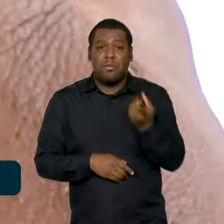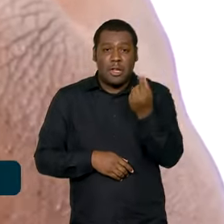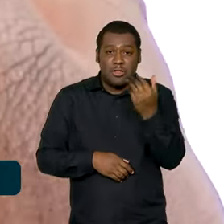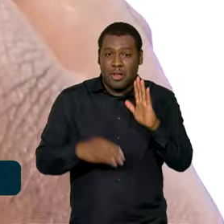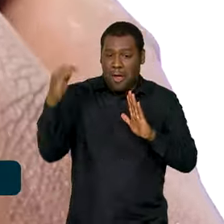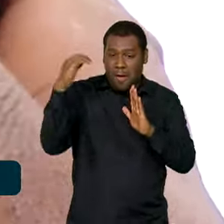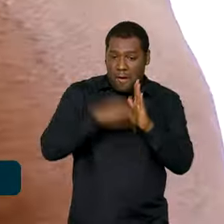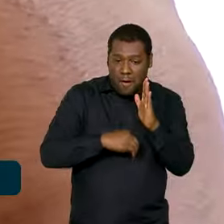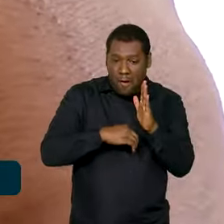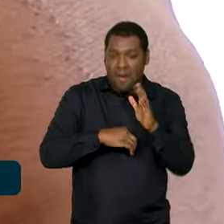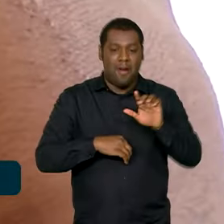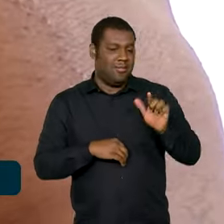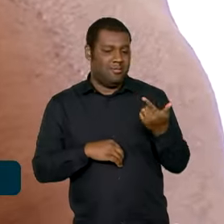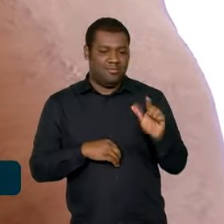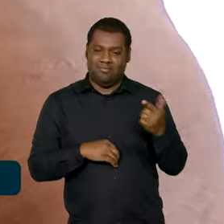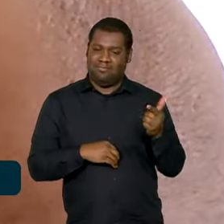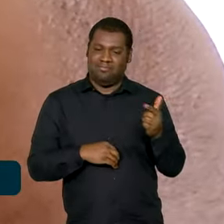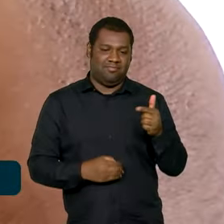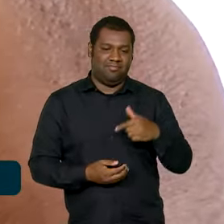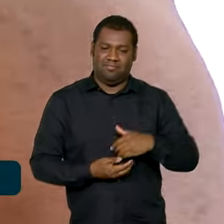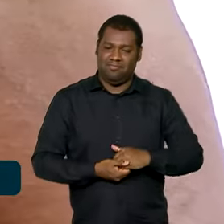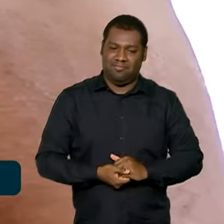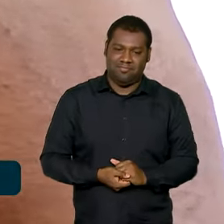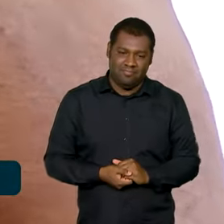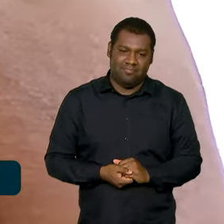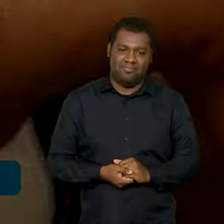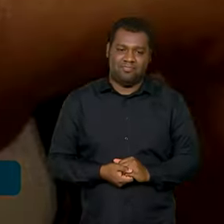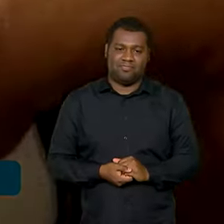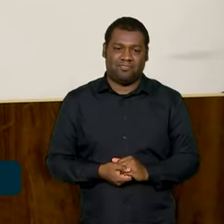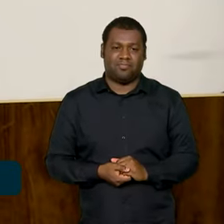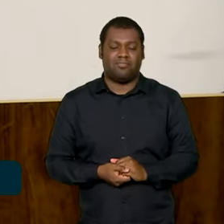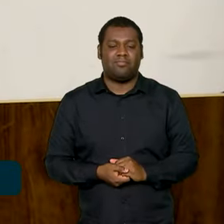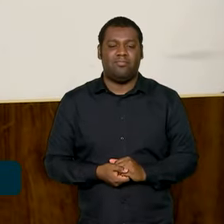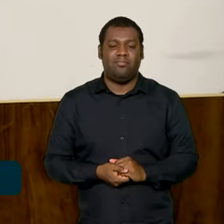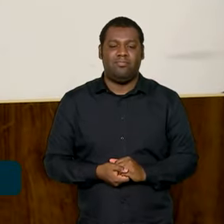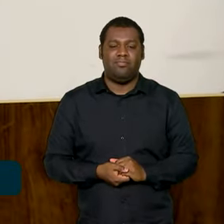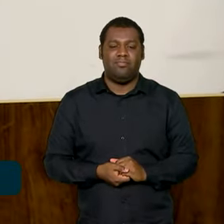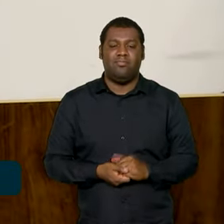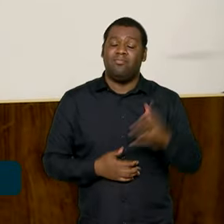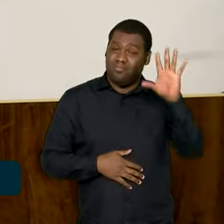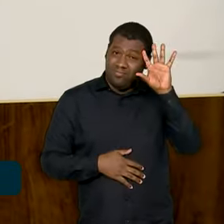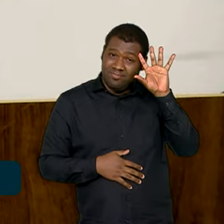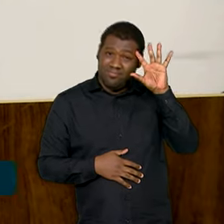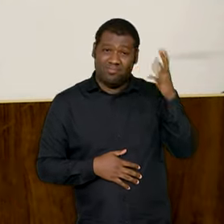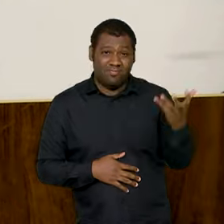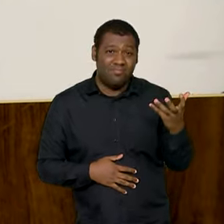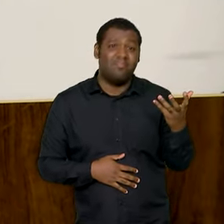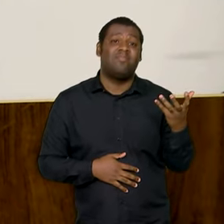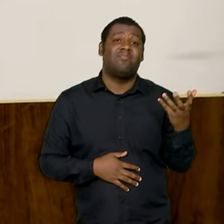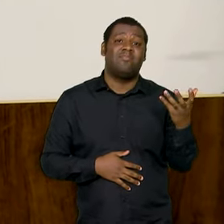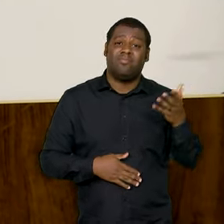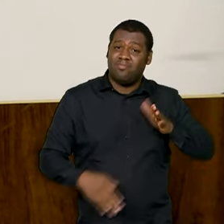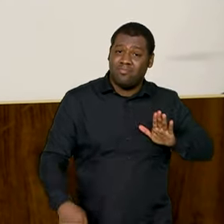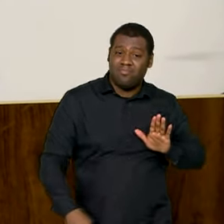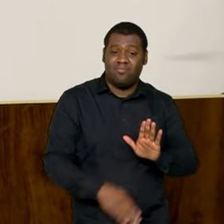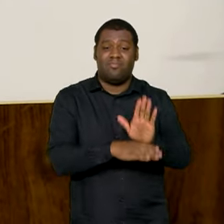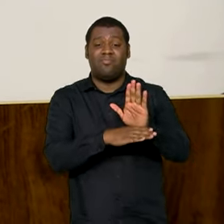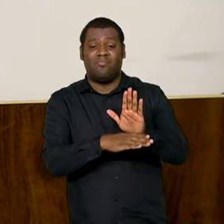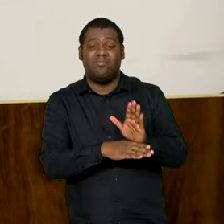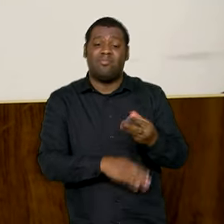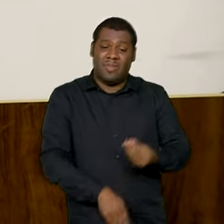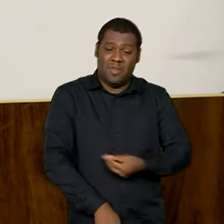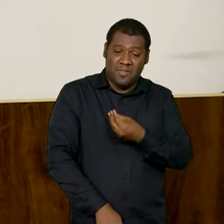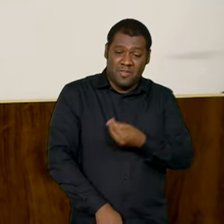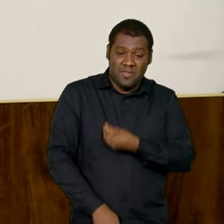arrecadação e no depósito nas contas dos trabalhadores. Ver uma solução que racionaliza a vida,